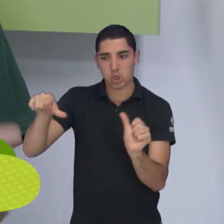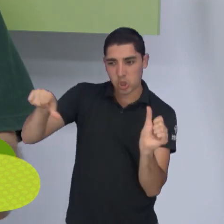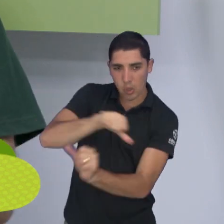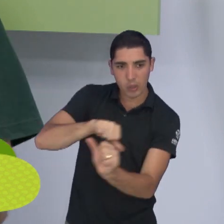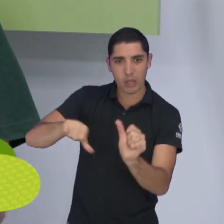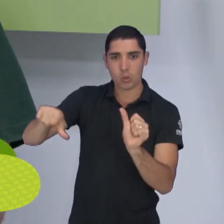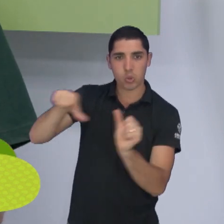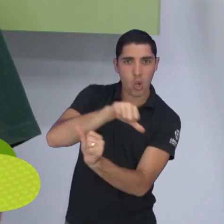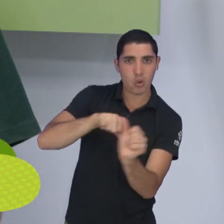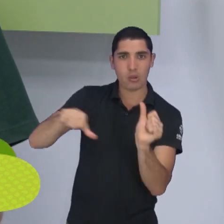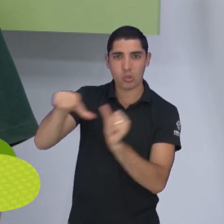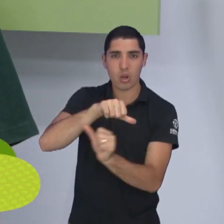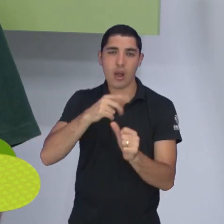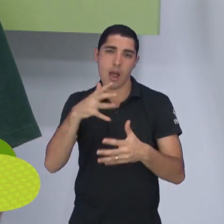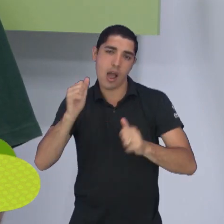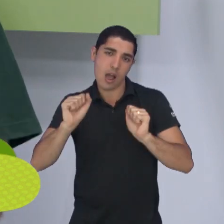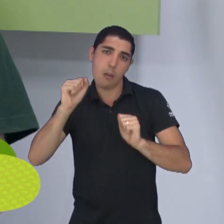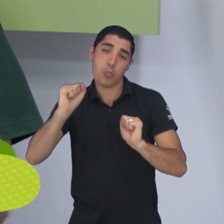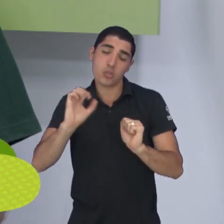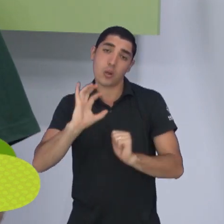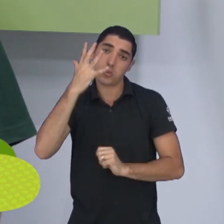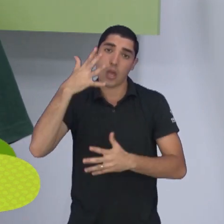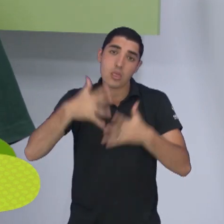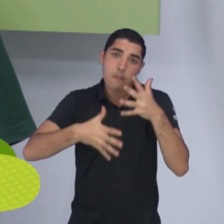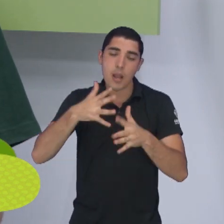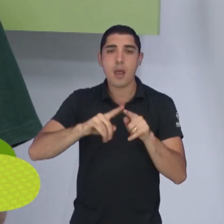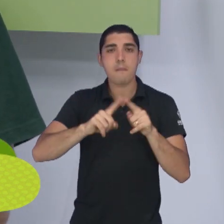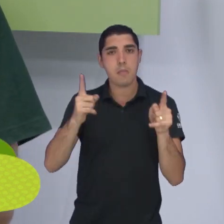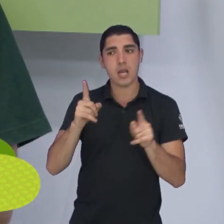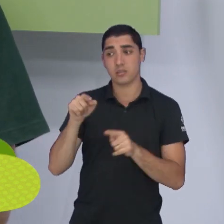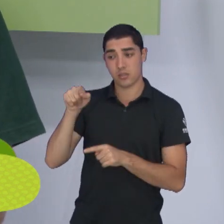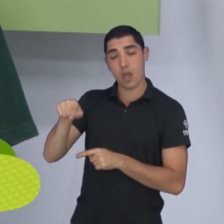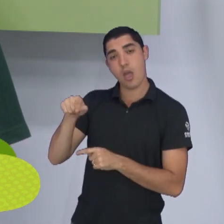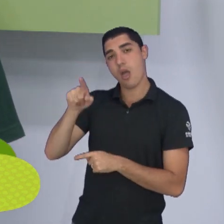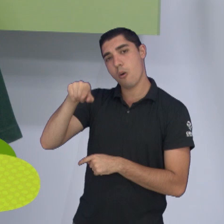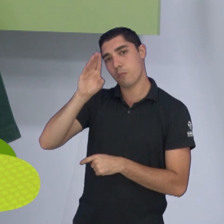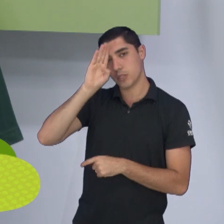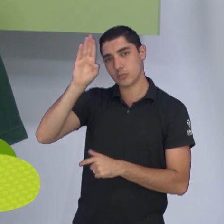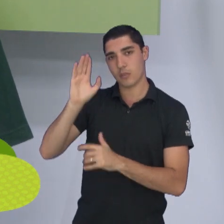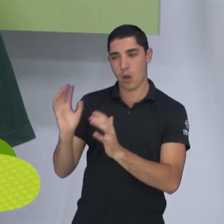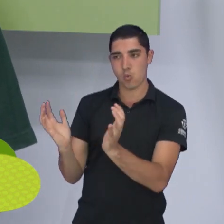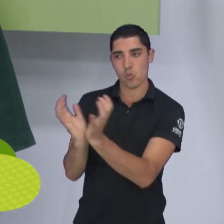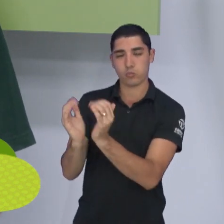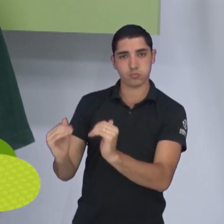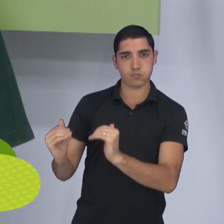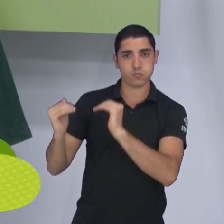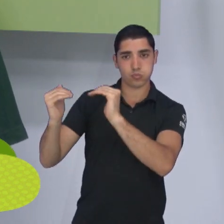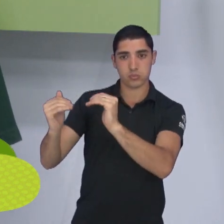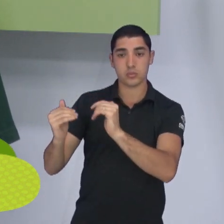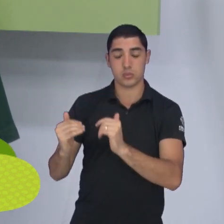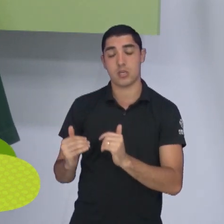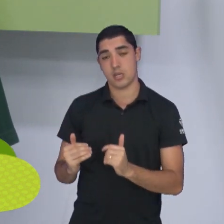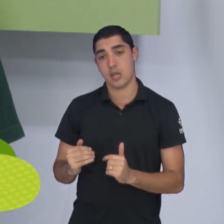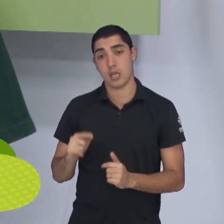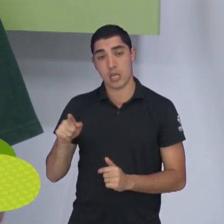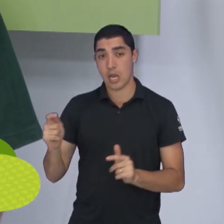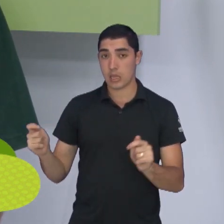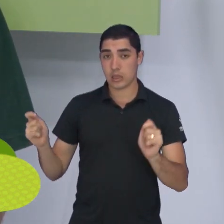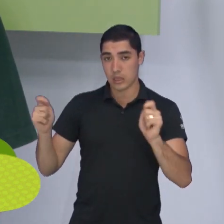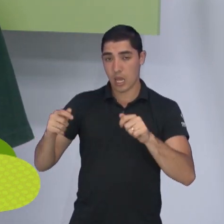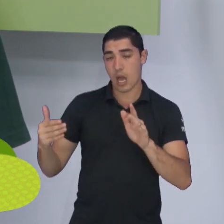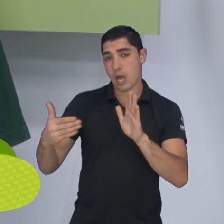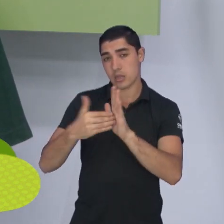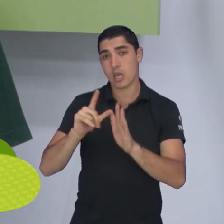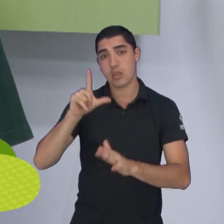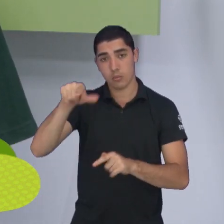acaba comprometendo o desempenho. Mas ele já achou esse time dele aí. Então vai ser esse time, acho que está até para o meio do final do campeonato, ou até